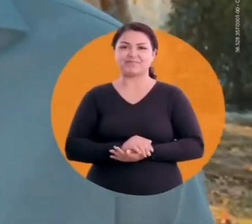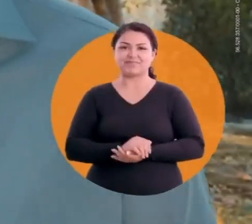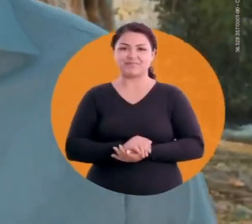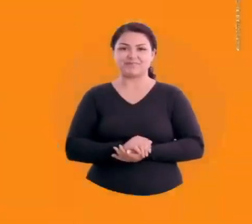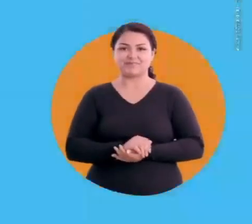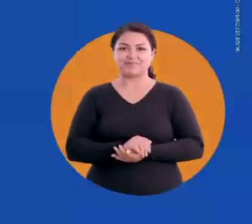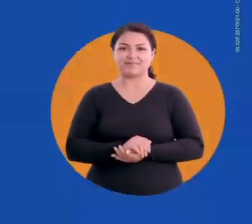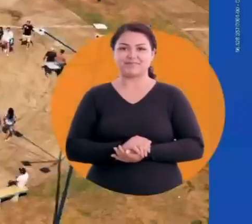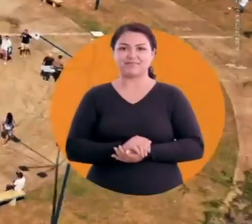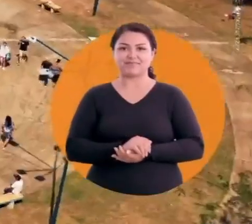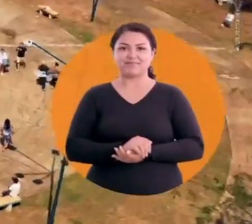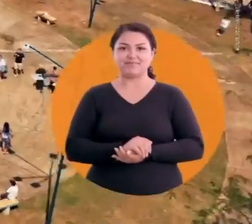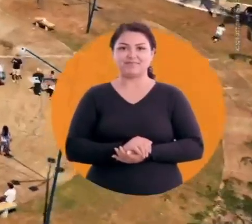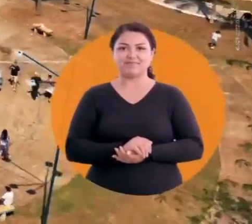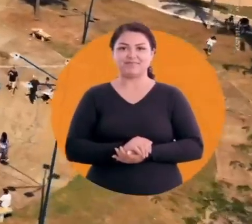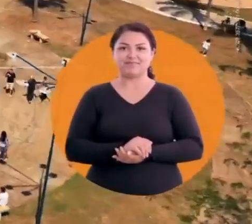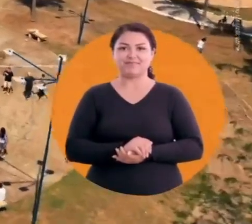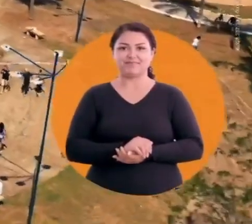em Resende